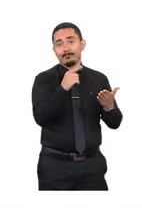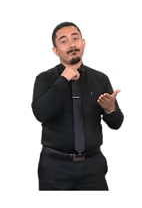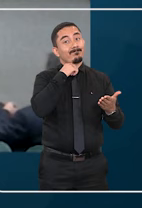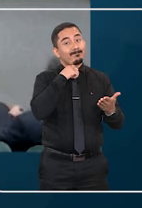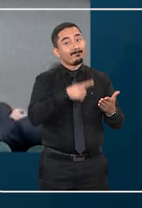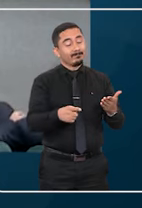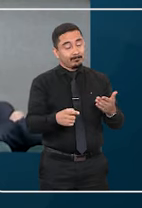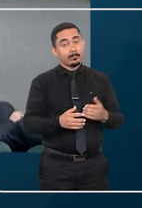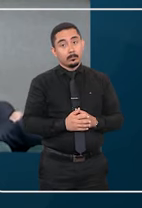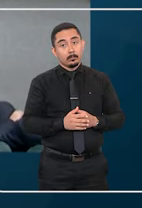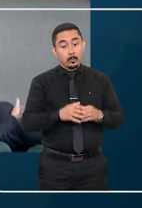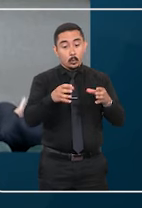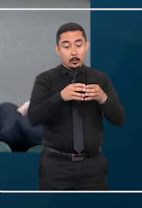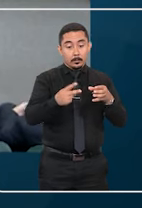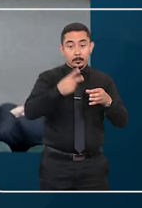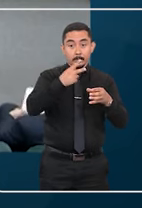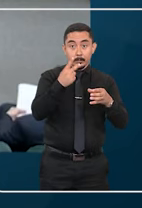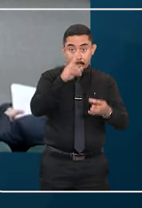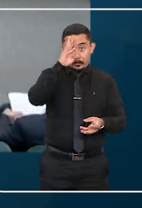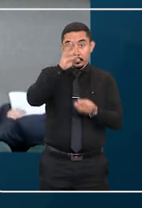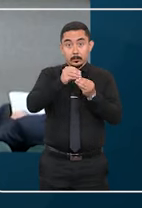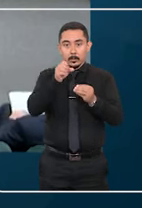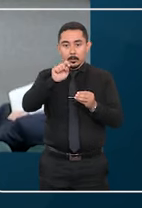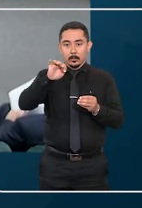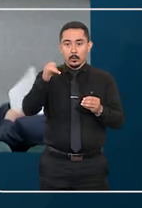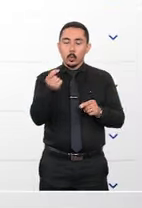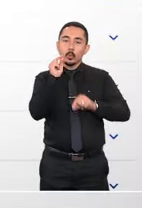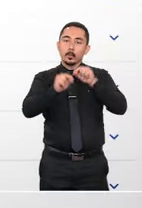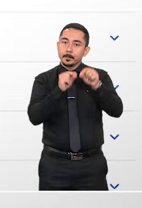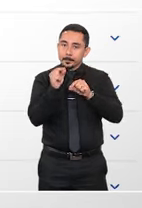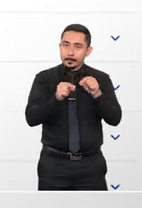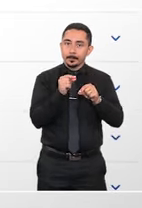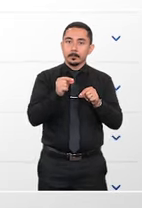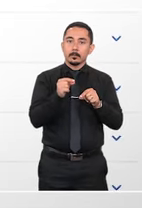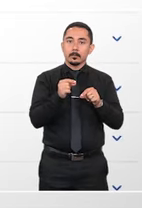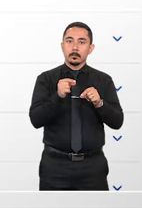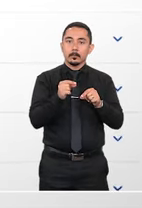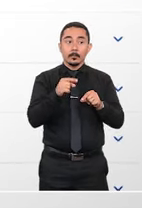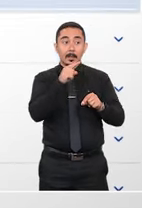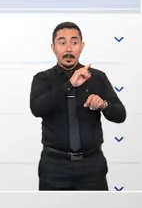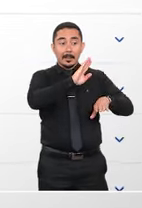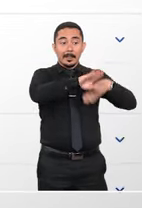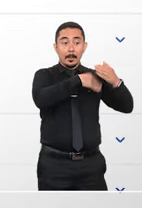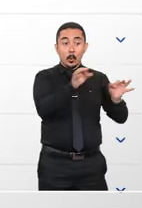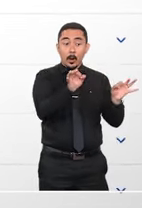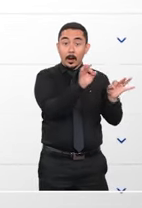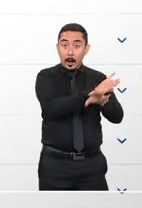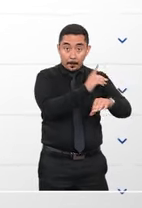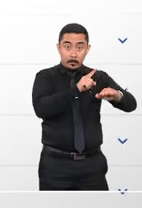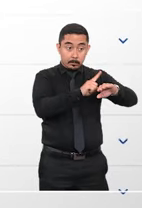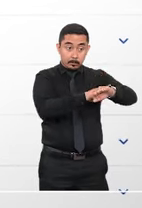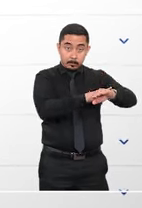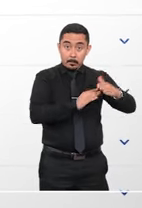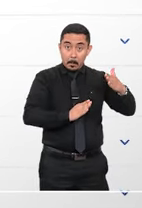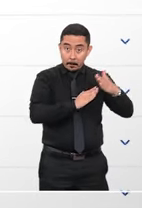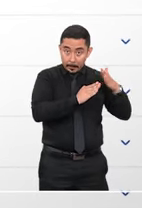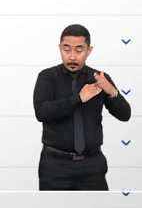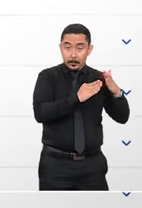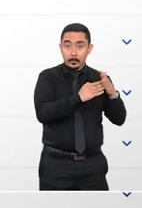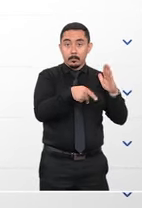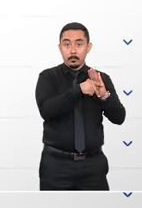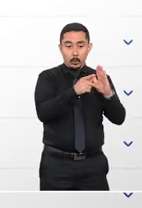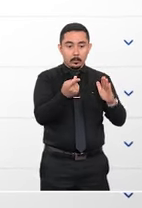alterados. A segunda turma do STJ entendeu, por exemplo, que após o fim do prazo para entrega da declaração do imposto